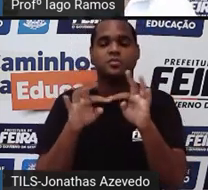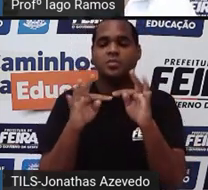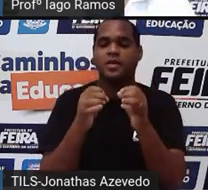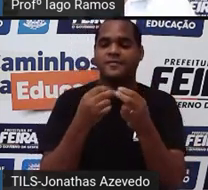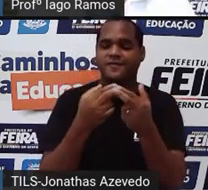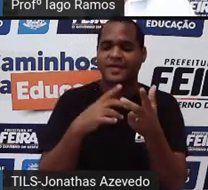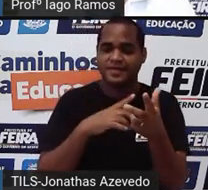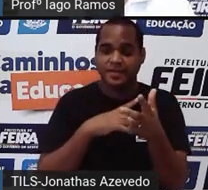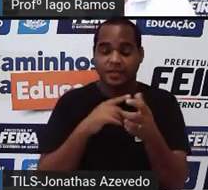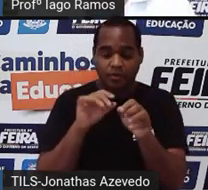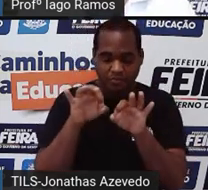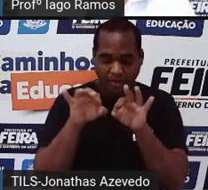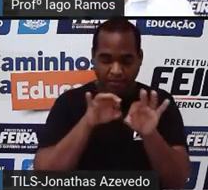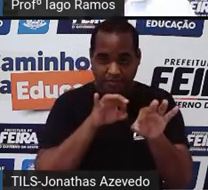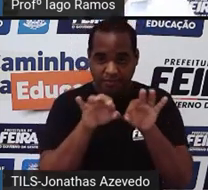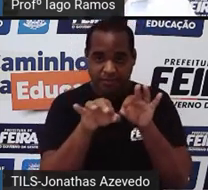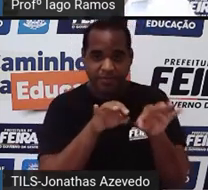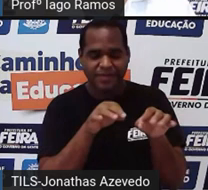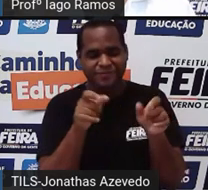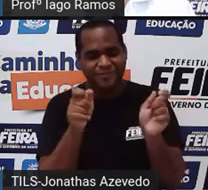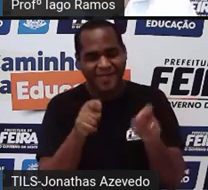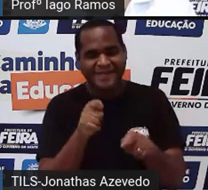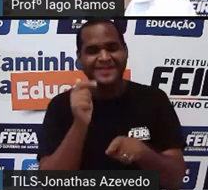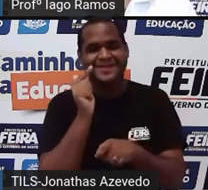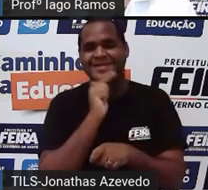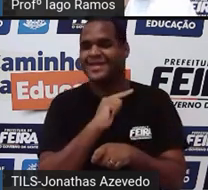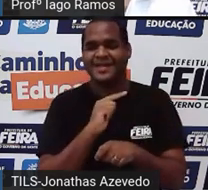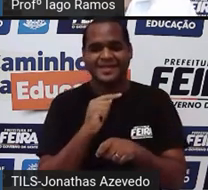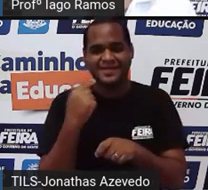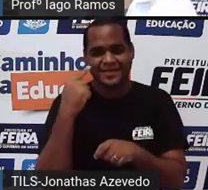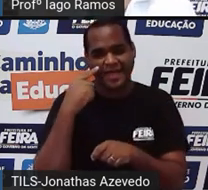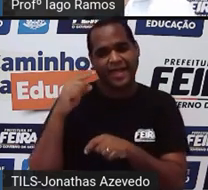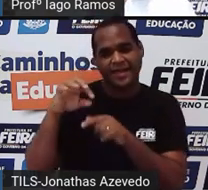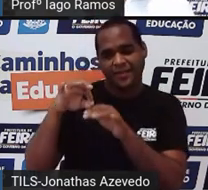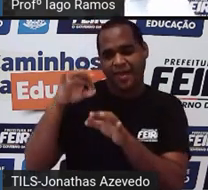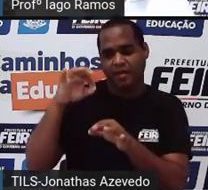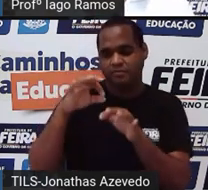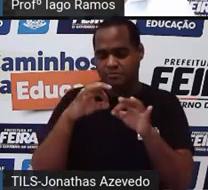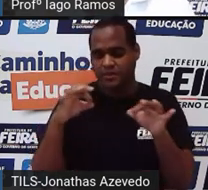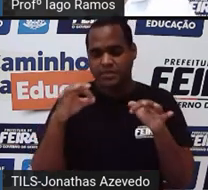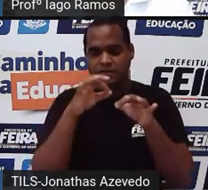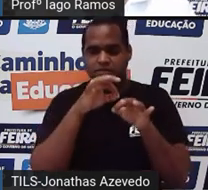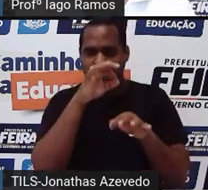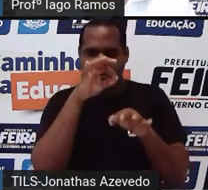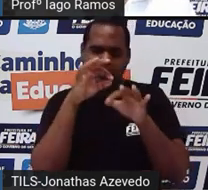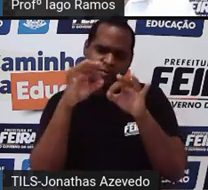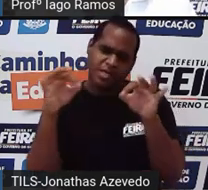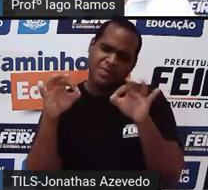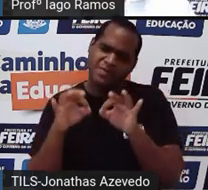construir a figura, o reflexo dessa figura. Tá?